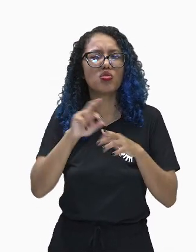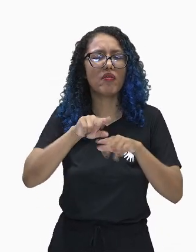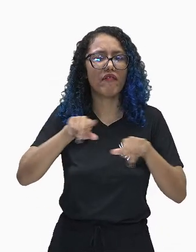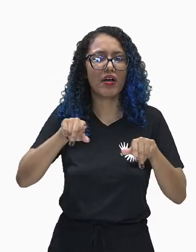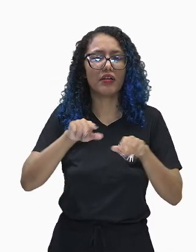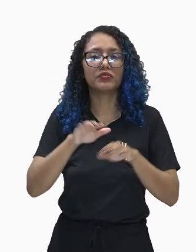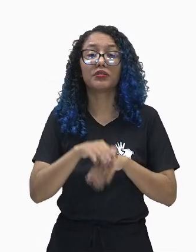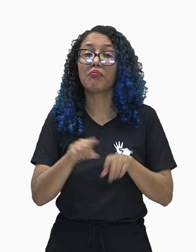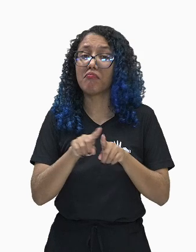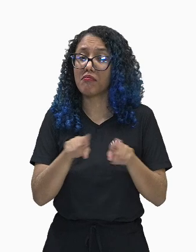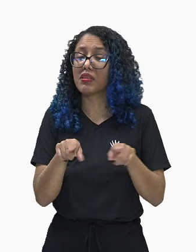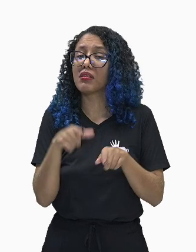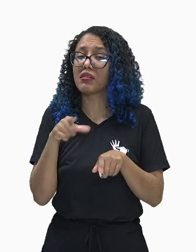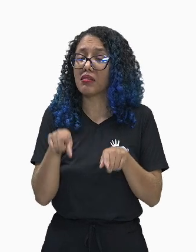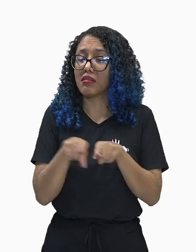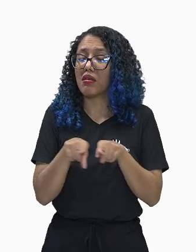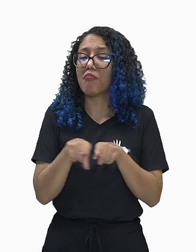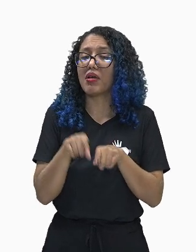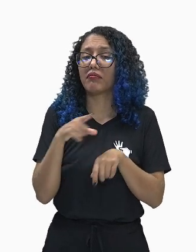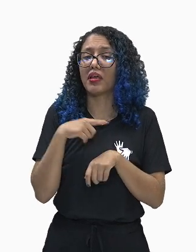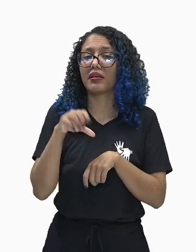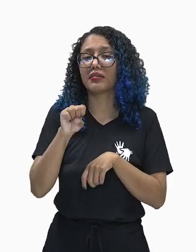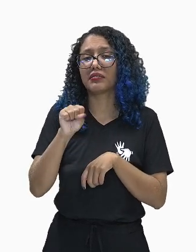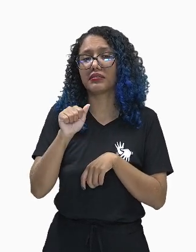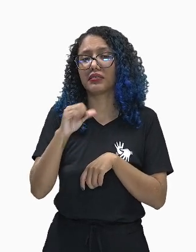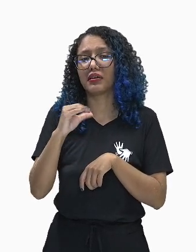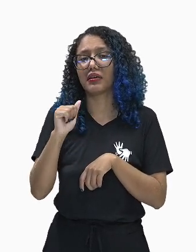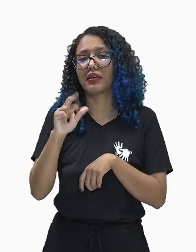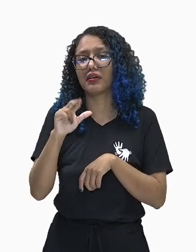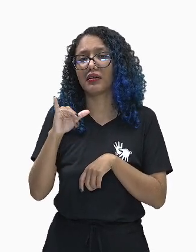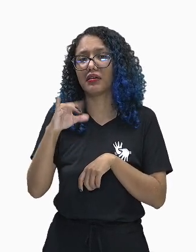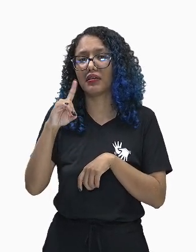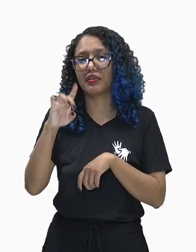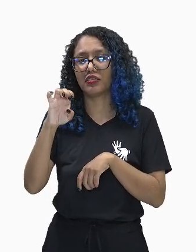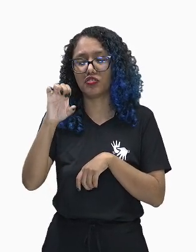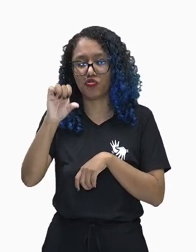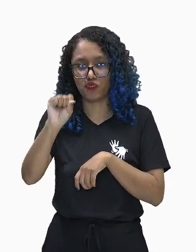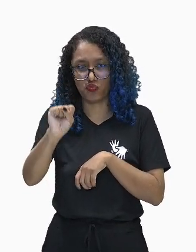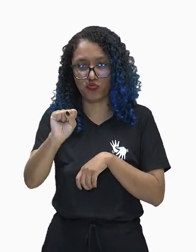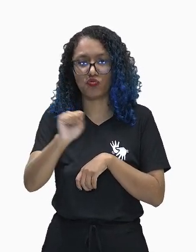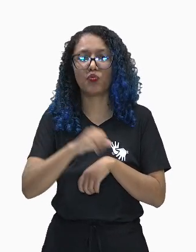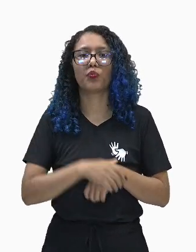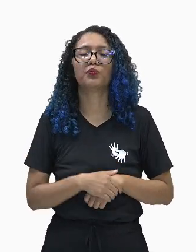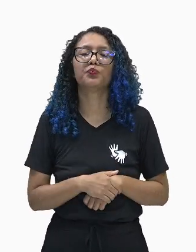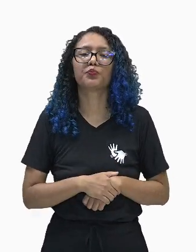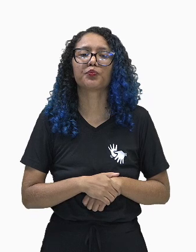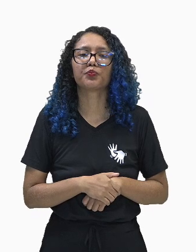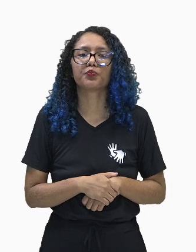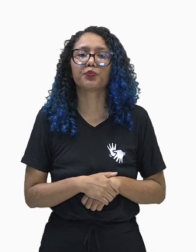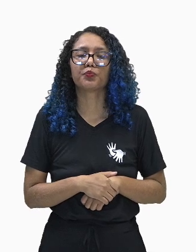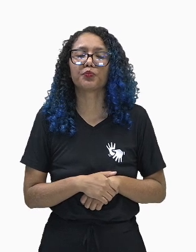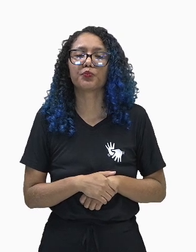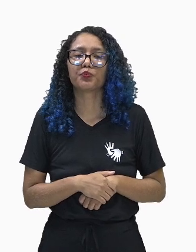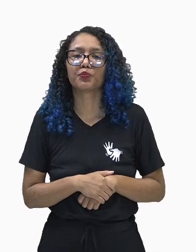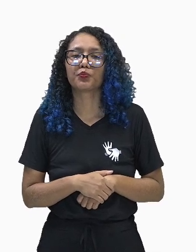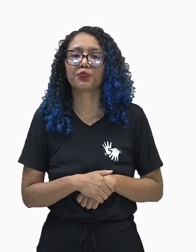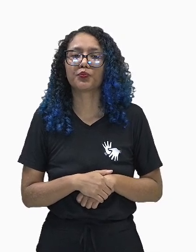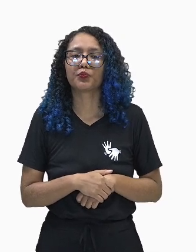assim, são os sacarídeos. Eles são compostos que consistem numa quantidade de